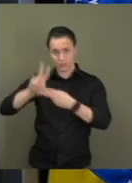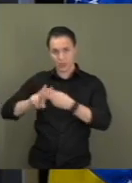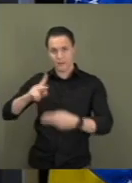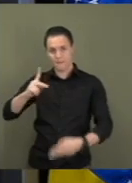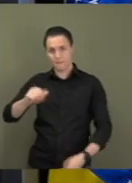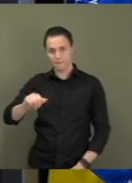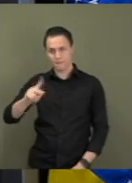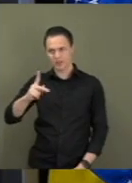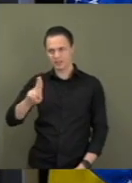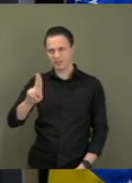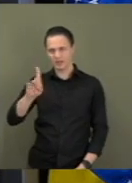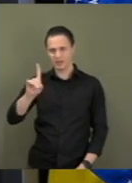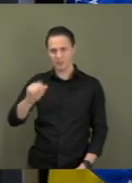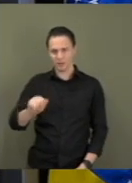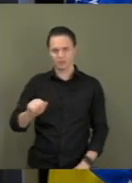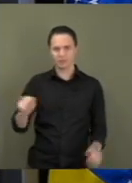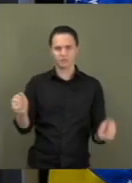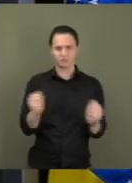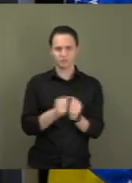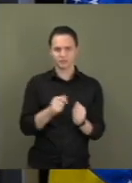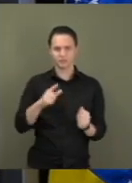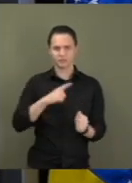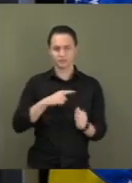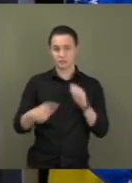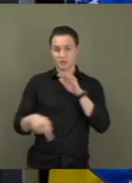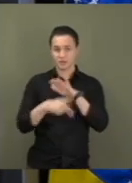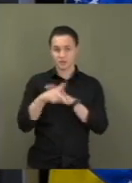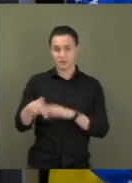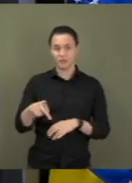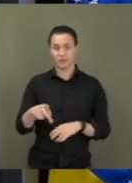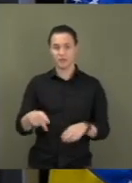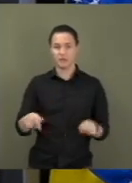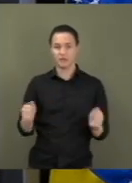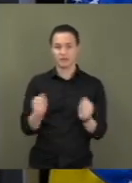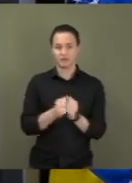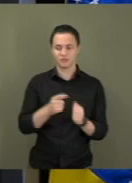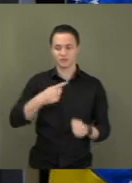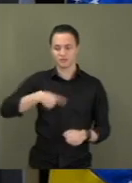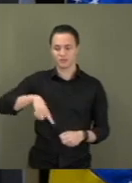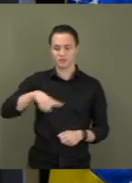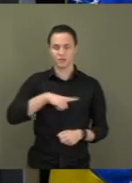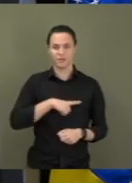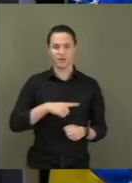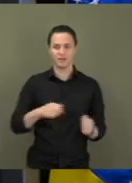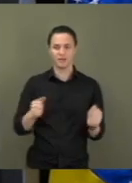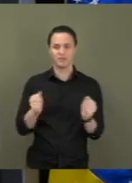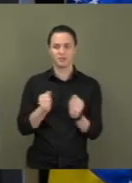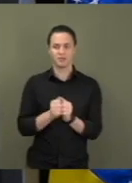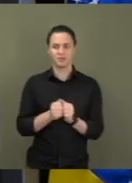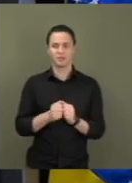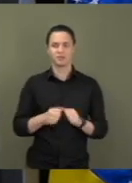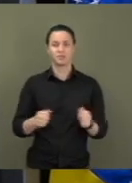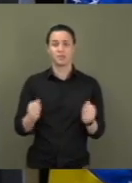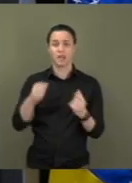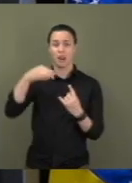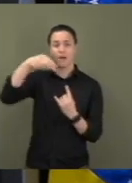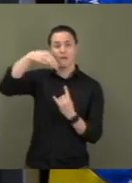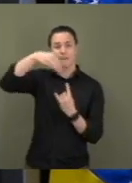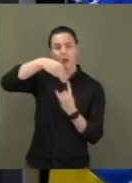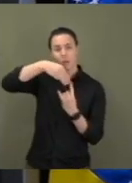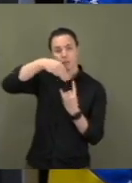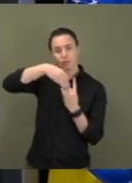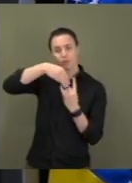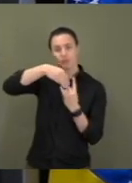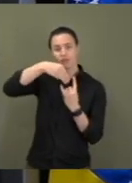e na penitenciária feminina do Distrito Federal, a Colmeia, pudemos confirmar inúmeras